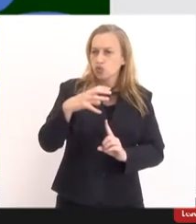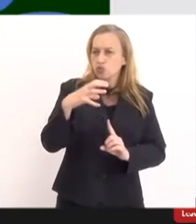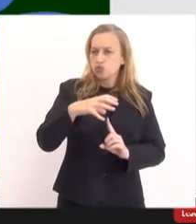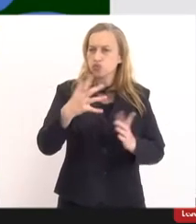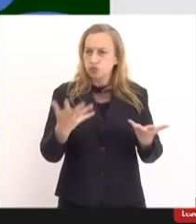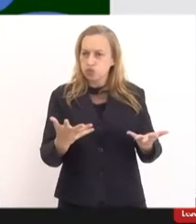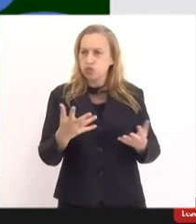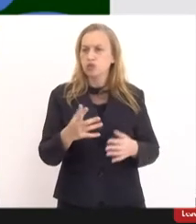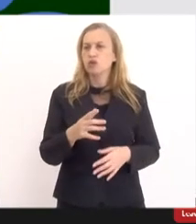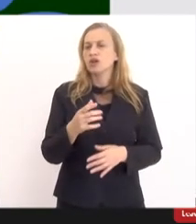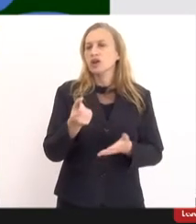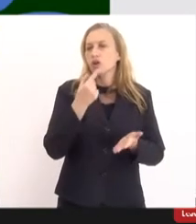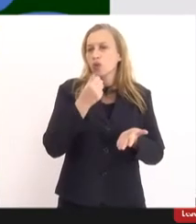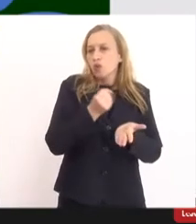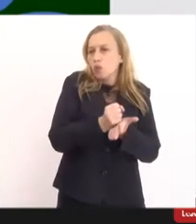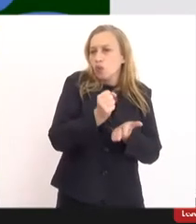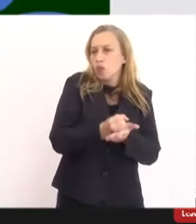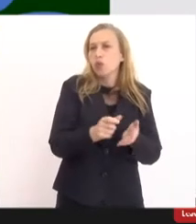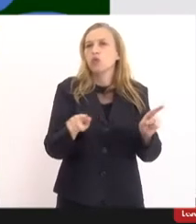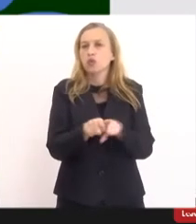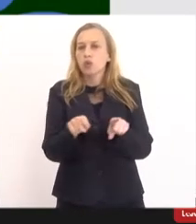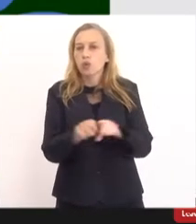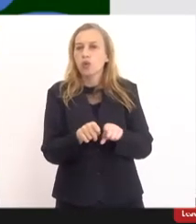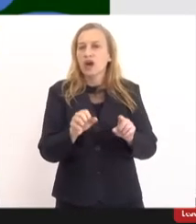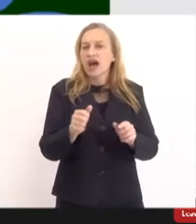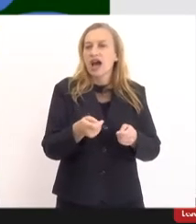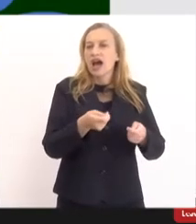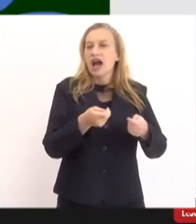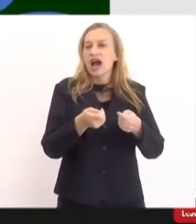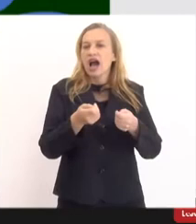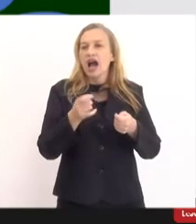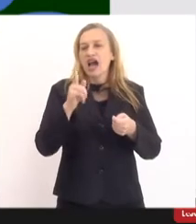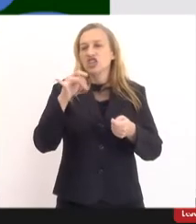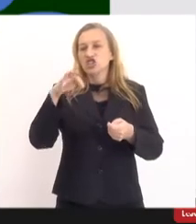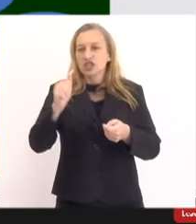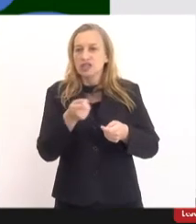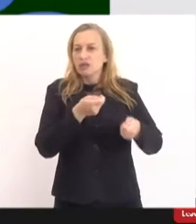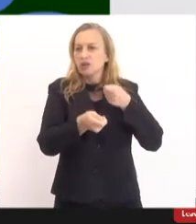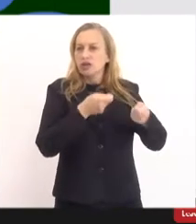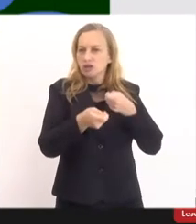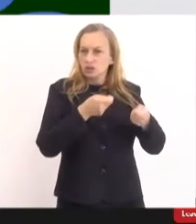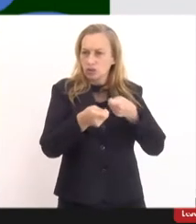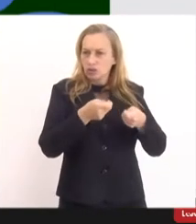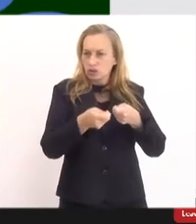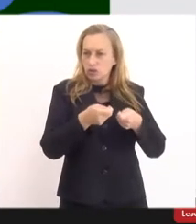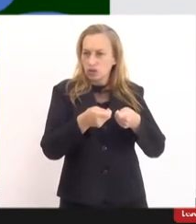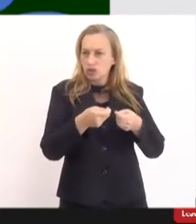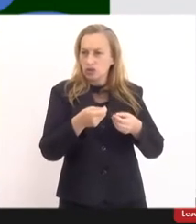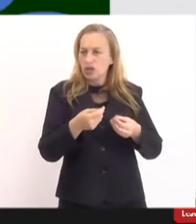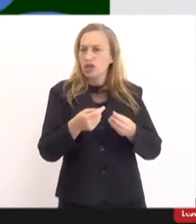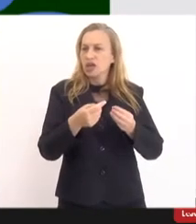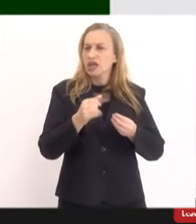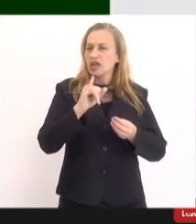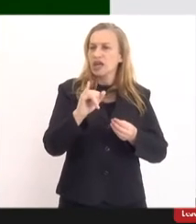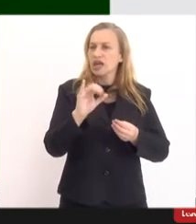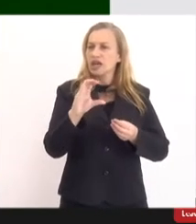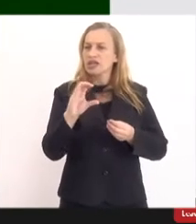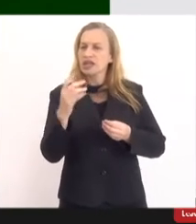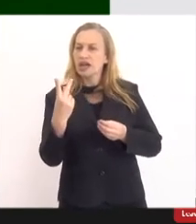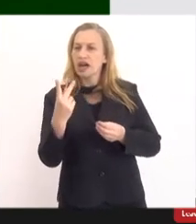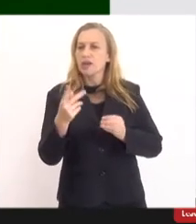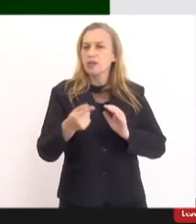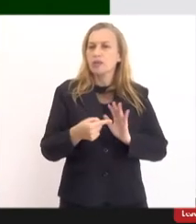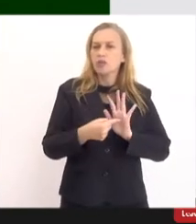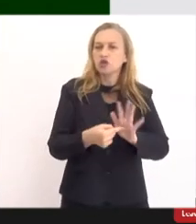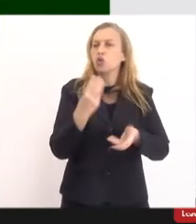Bill Melinda Gates e algumas agências regulatórias. Esse ICH, ele dita diretrizes de como usar vacinas. E aí, dentro